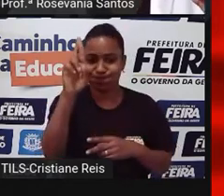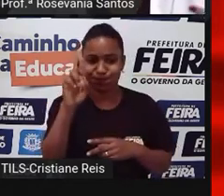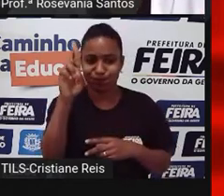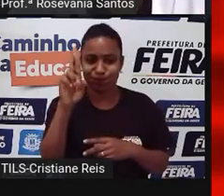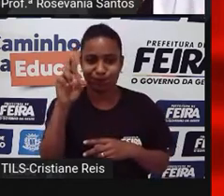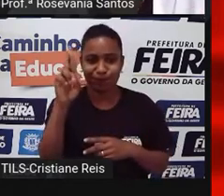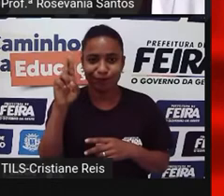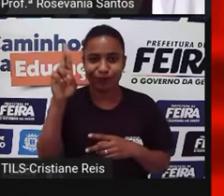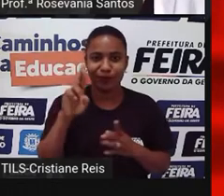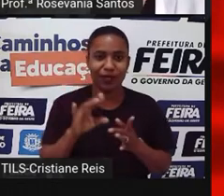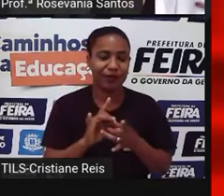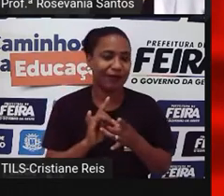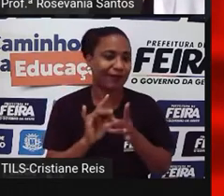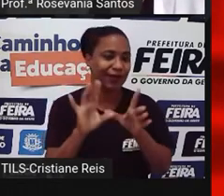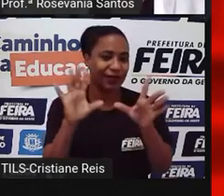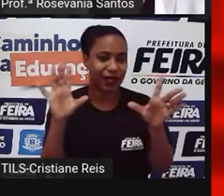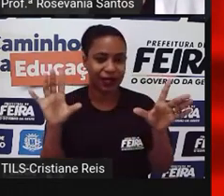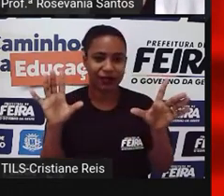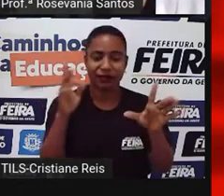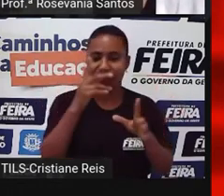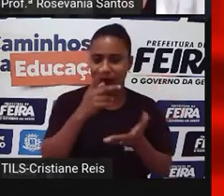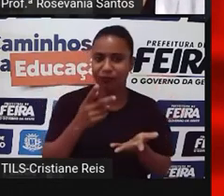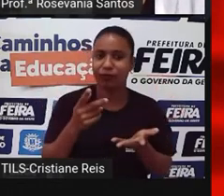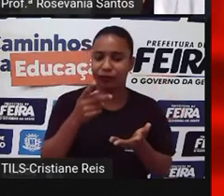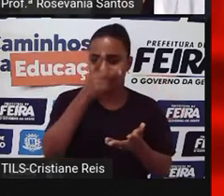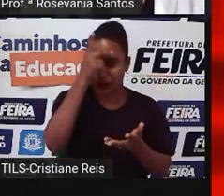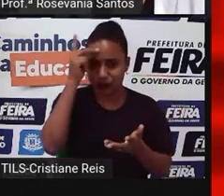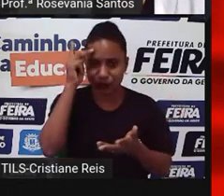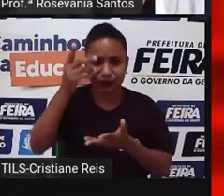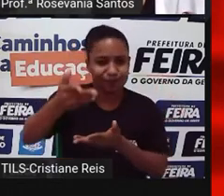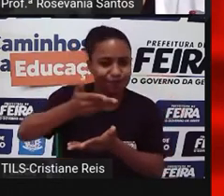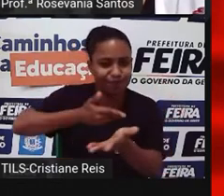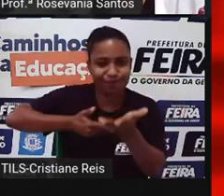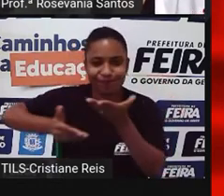queria dar esse ar, digamos assim, né,